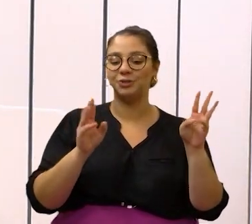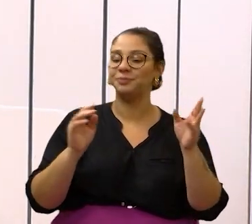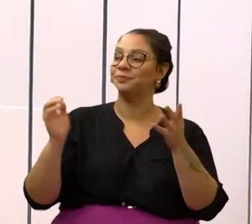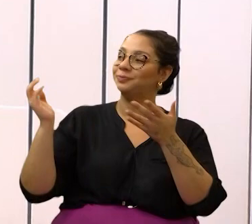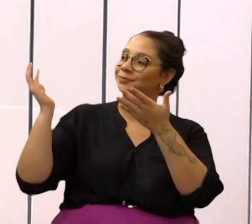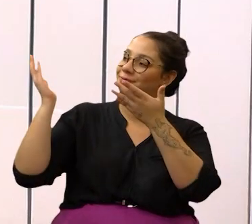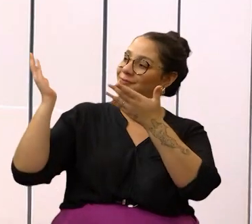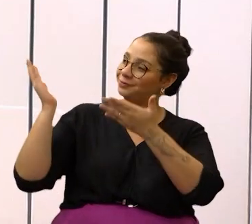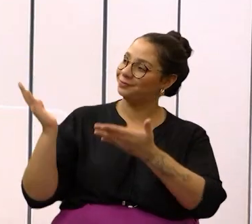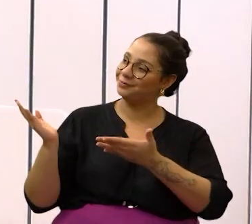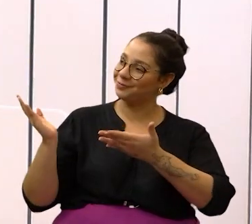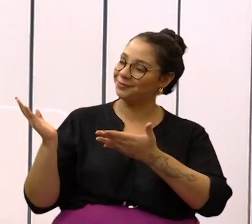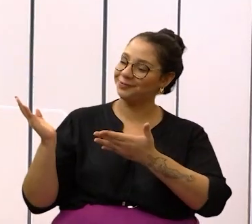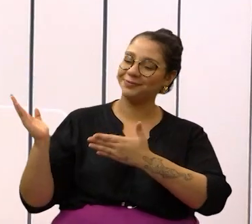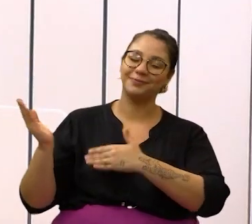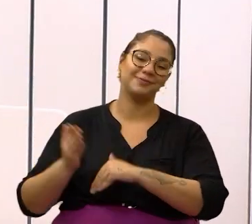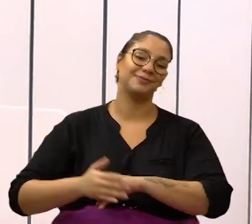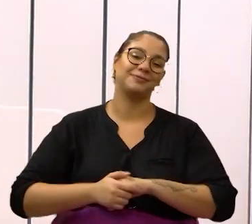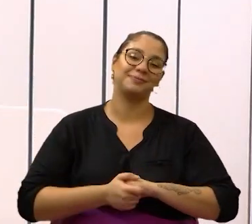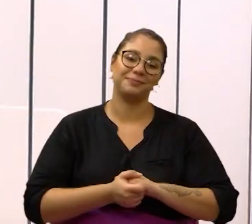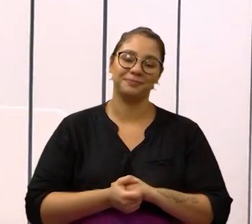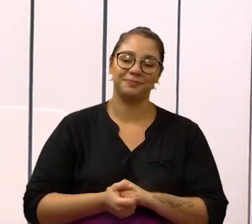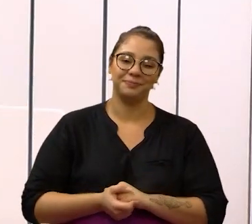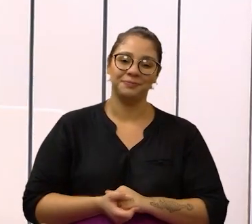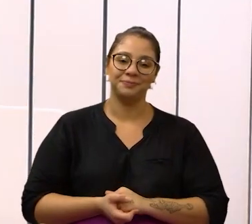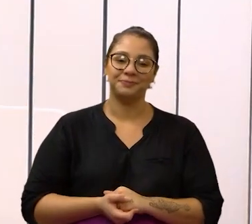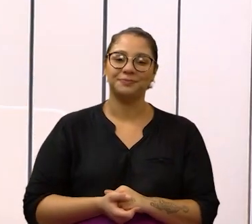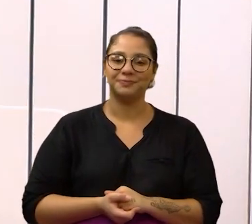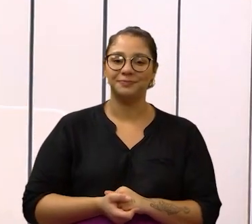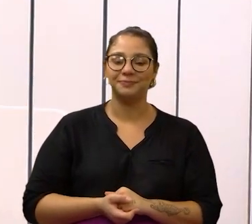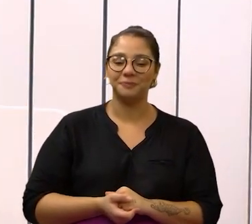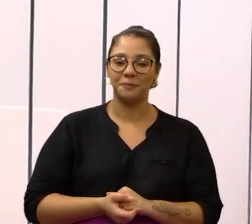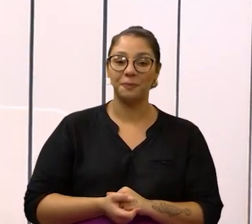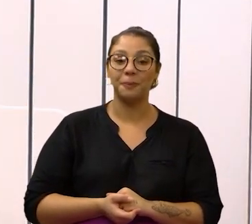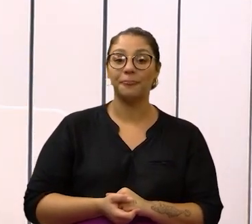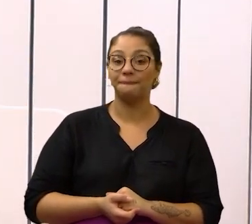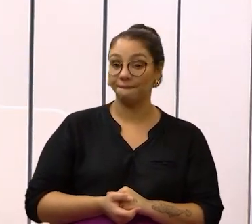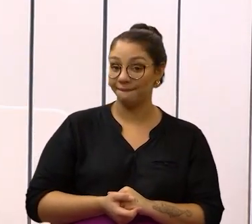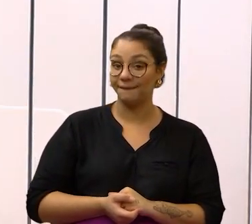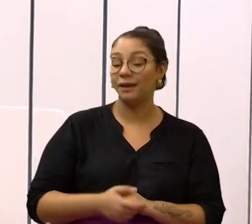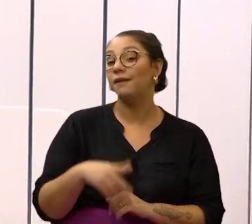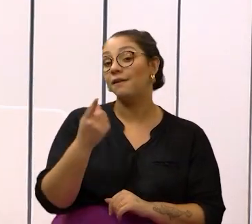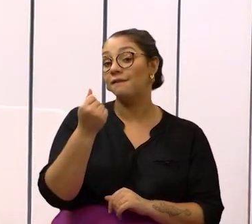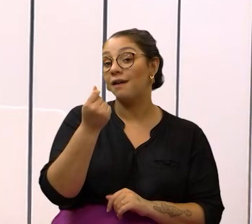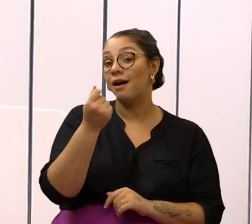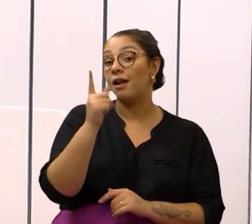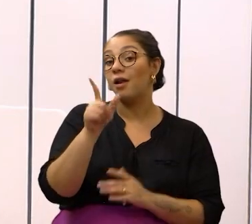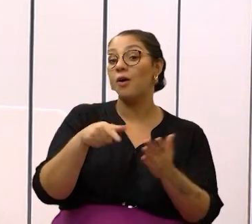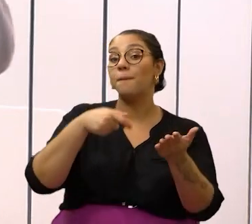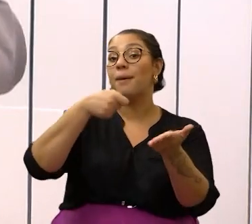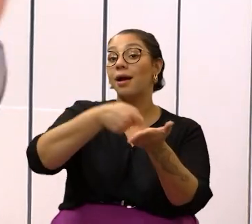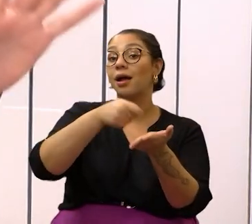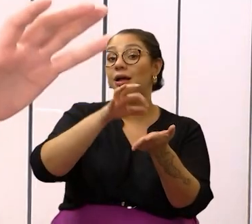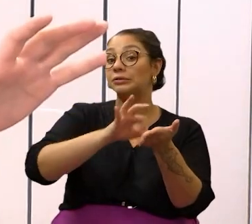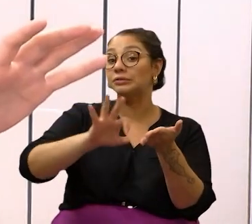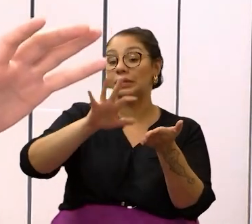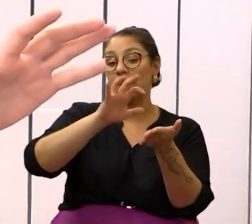.ticketsportes.com.br. O valor da taxa,